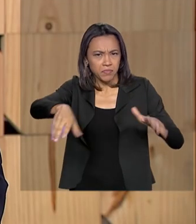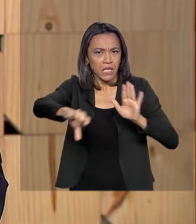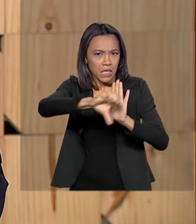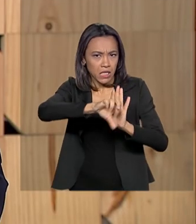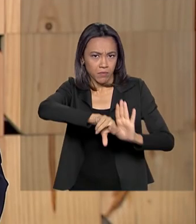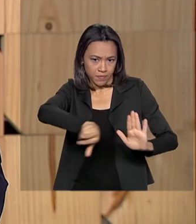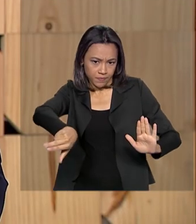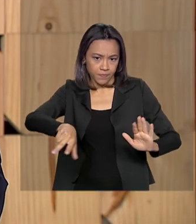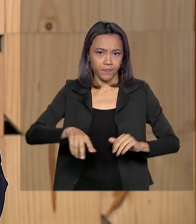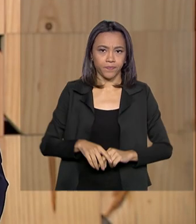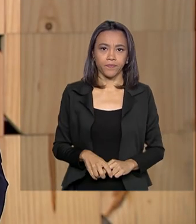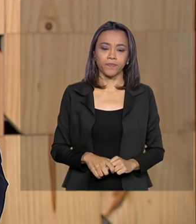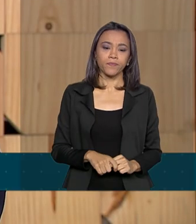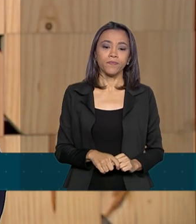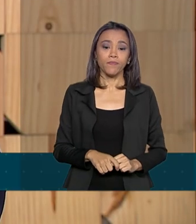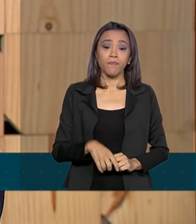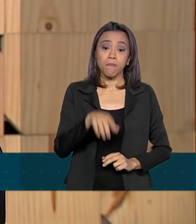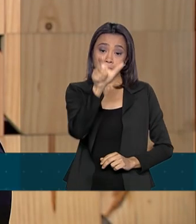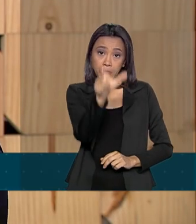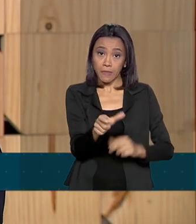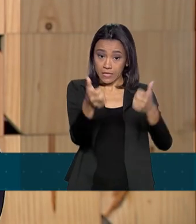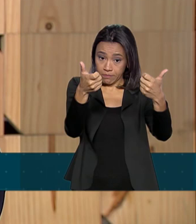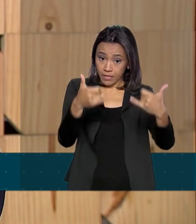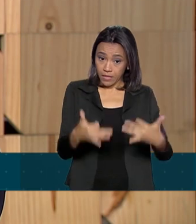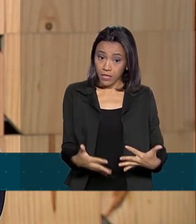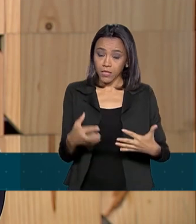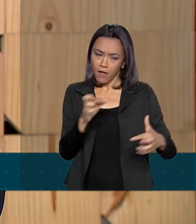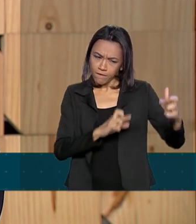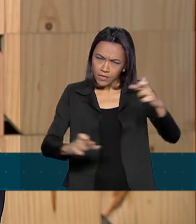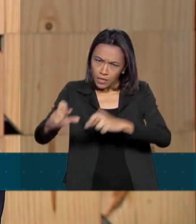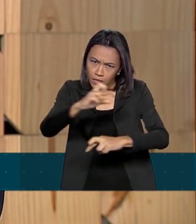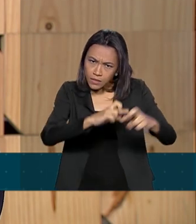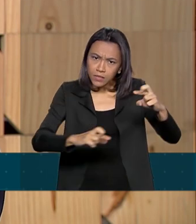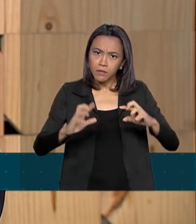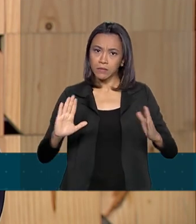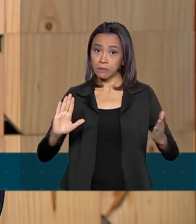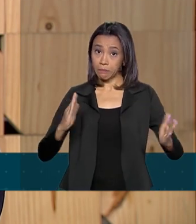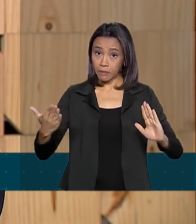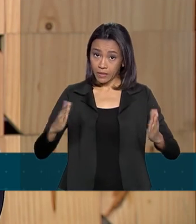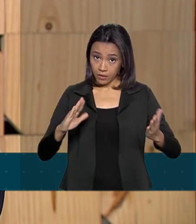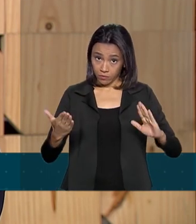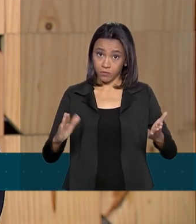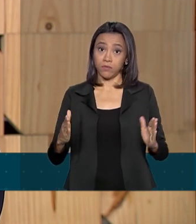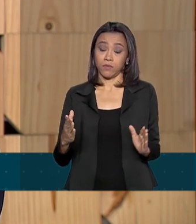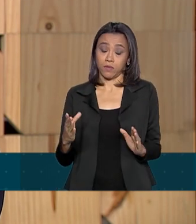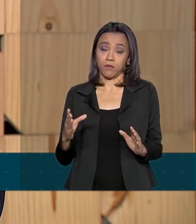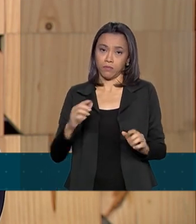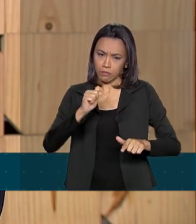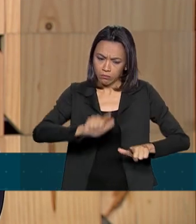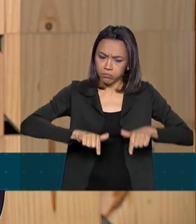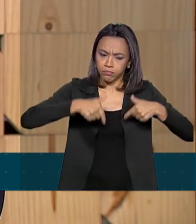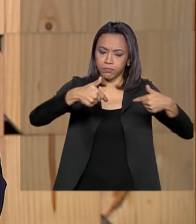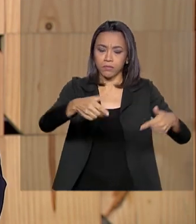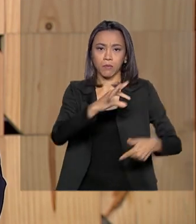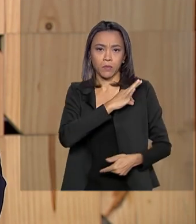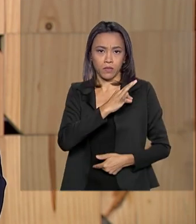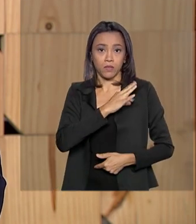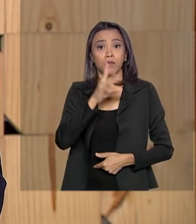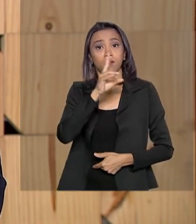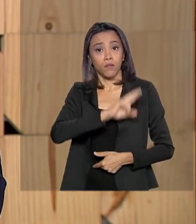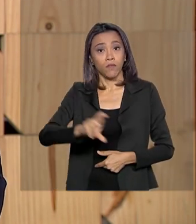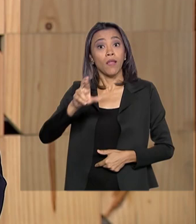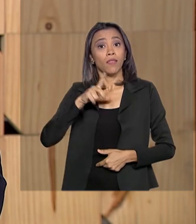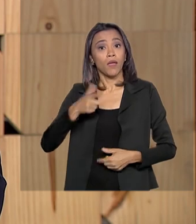Além das ações de fiscalização, durante esse período da operação, gente faz diversas ações com outros órgãos parceiros